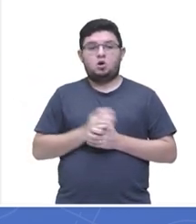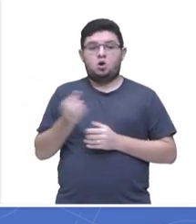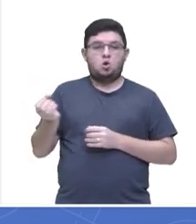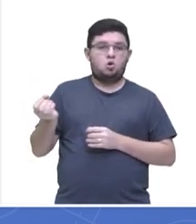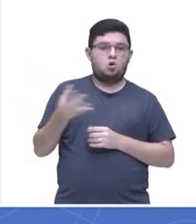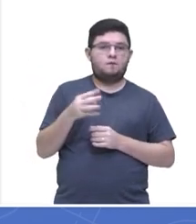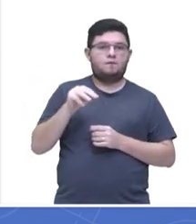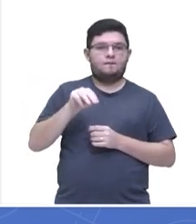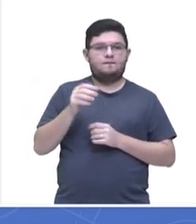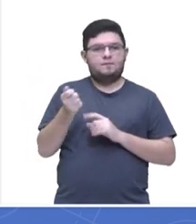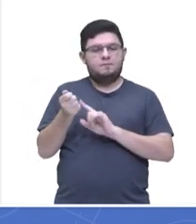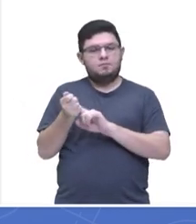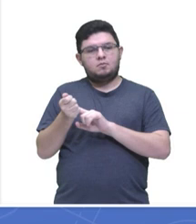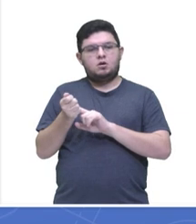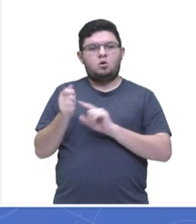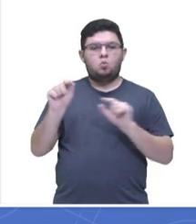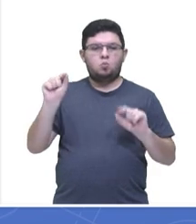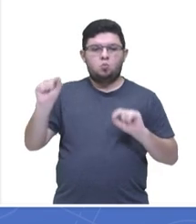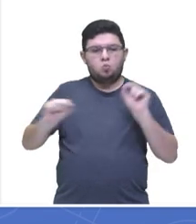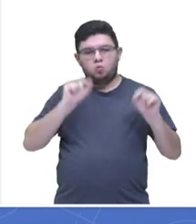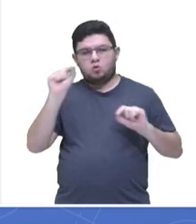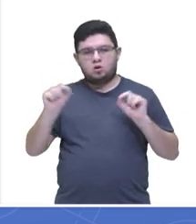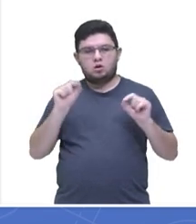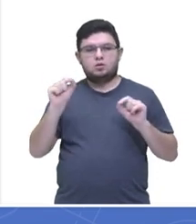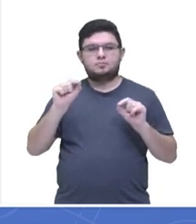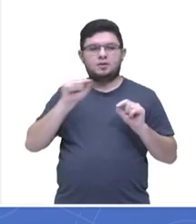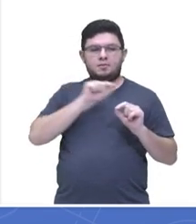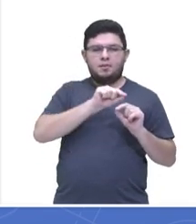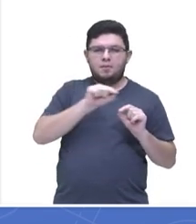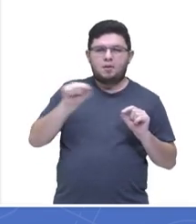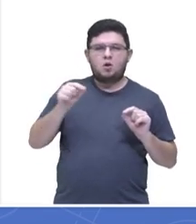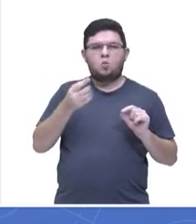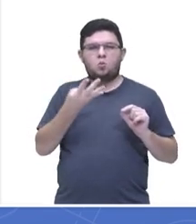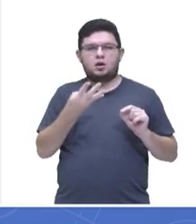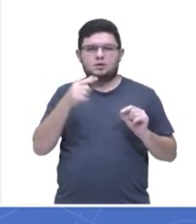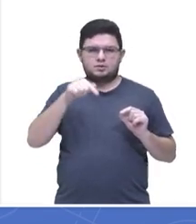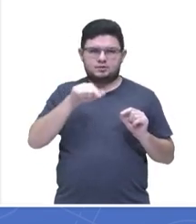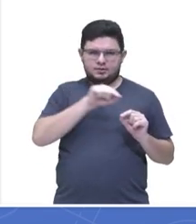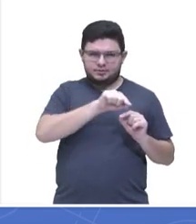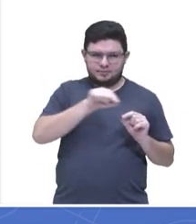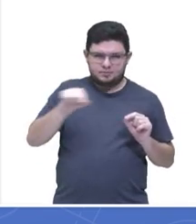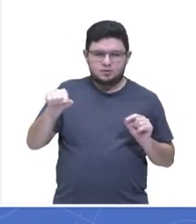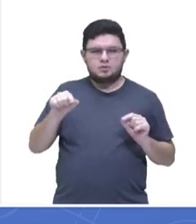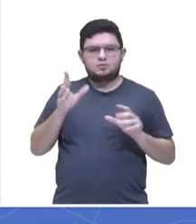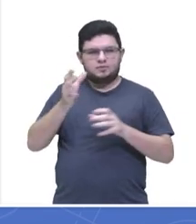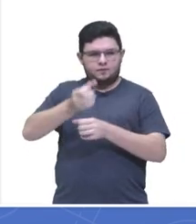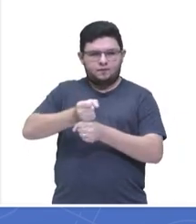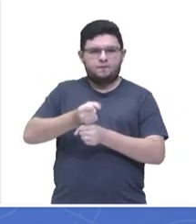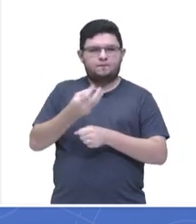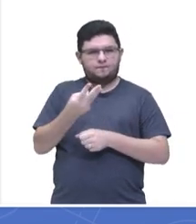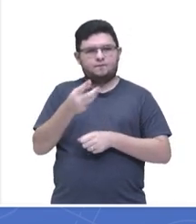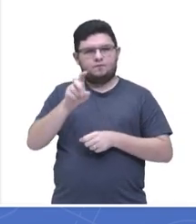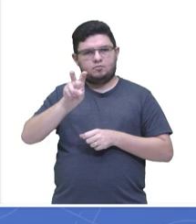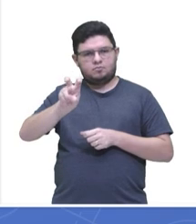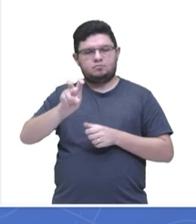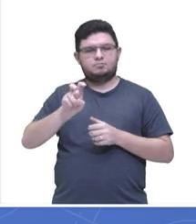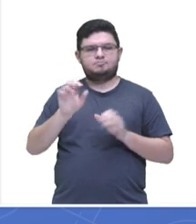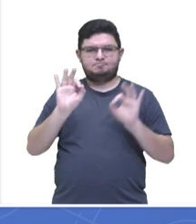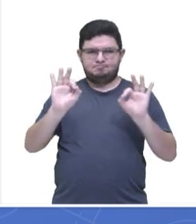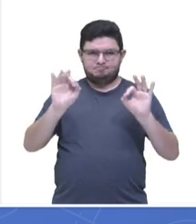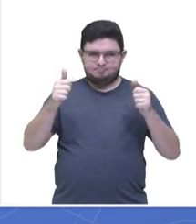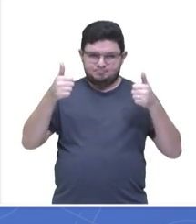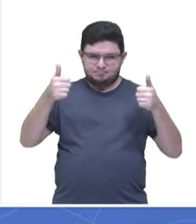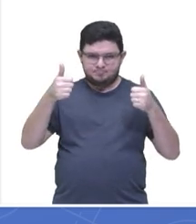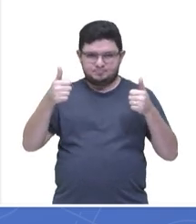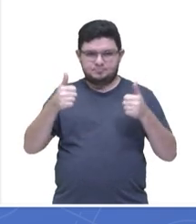aritmética desses 47 valores restantes vale 35. Belezinha, pessoal? Ok,